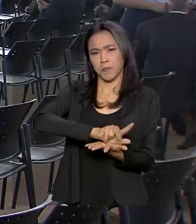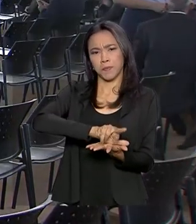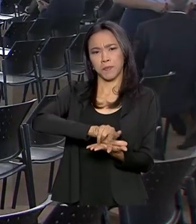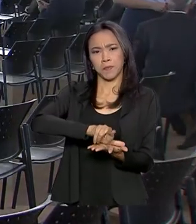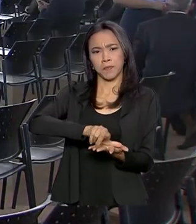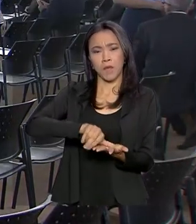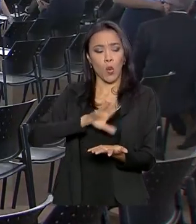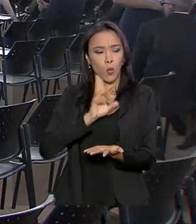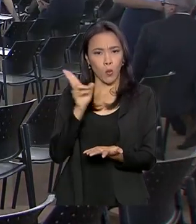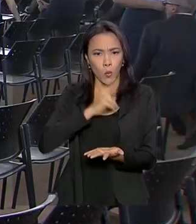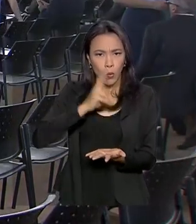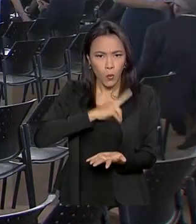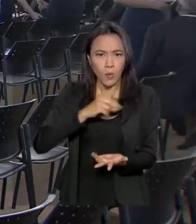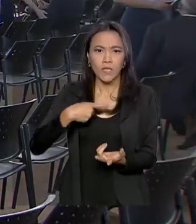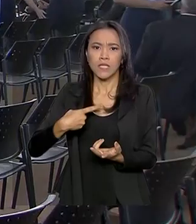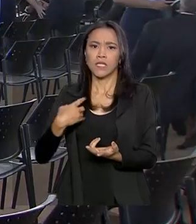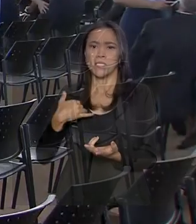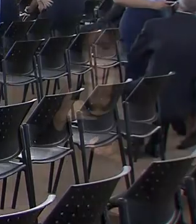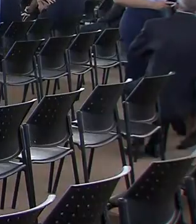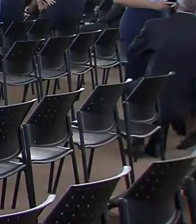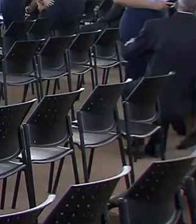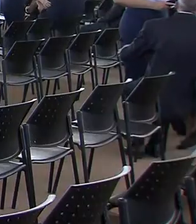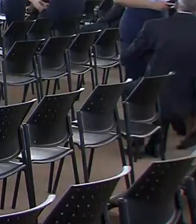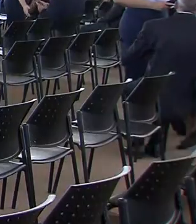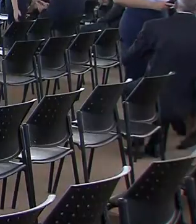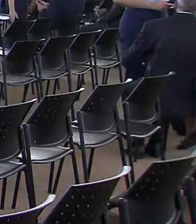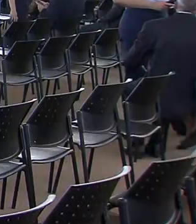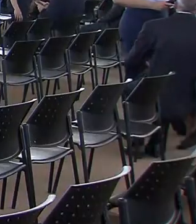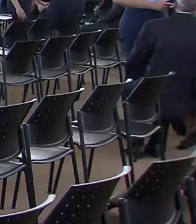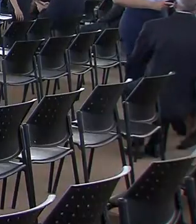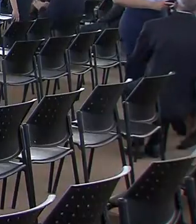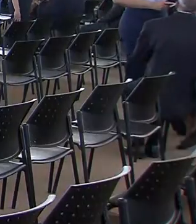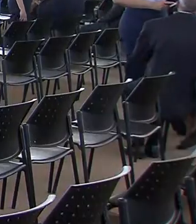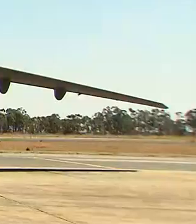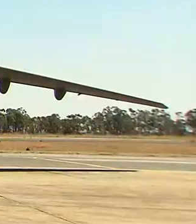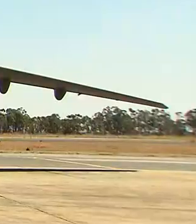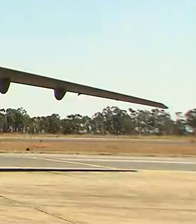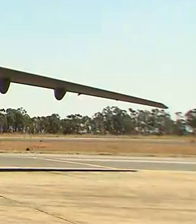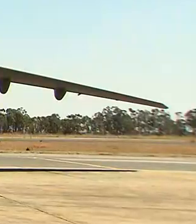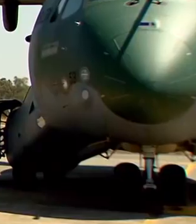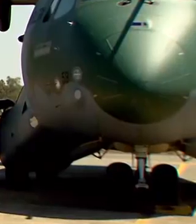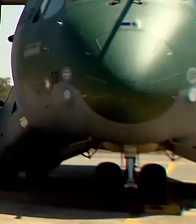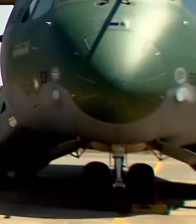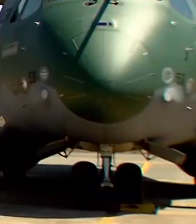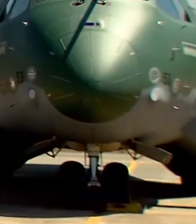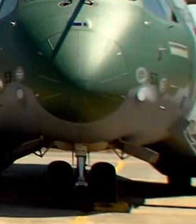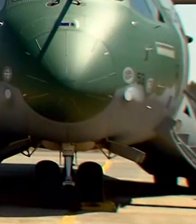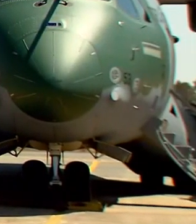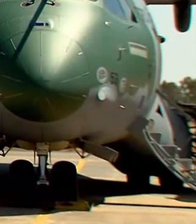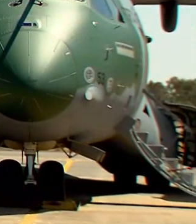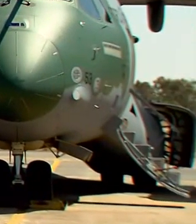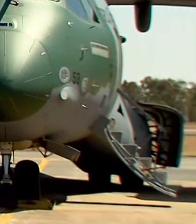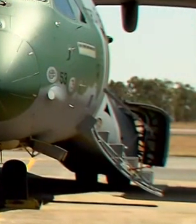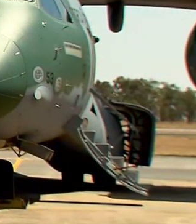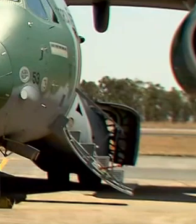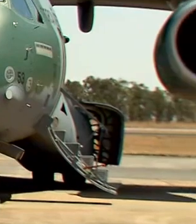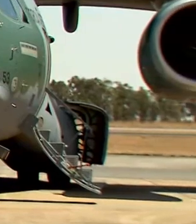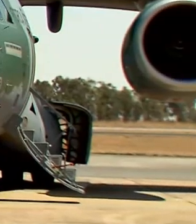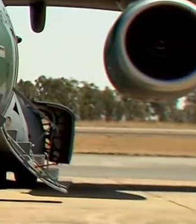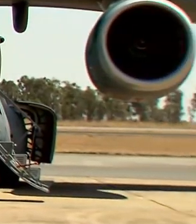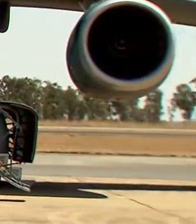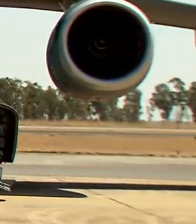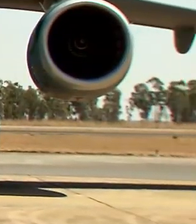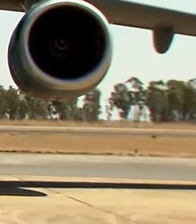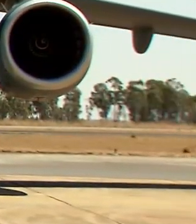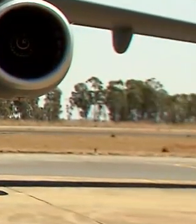emergências, emergências médicas, busca e resgate, auxílio humanitário, reabastecimento aéreo e